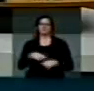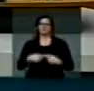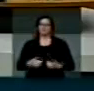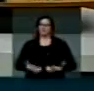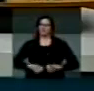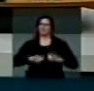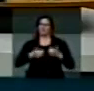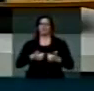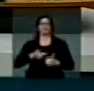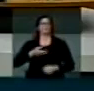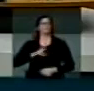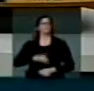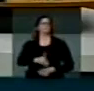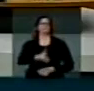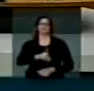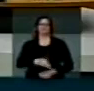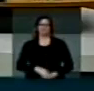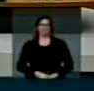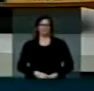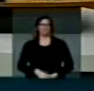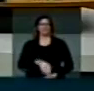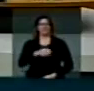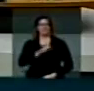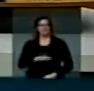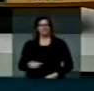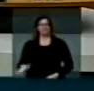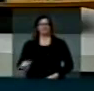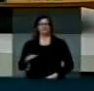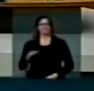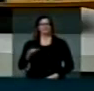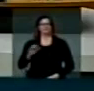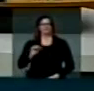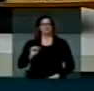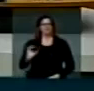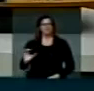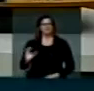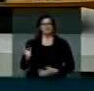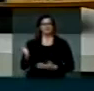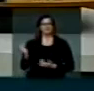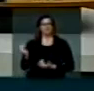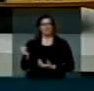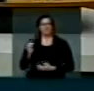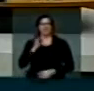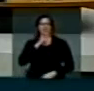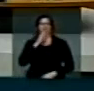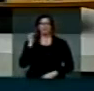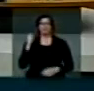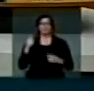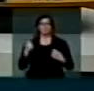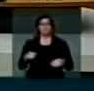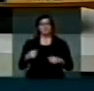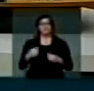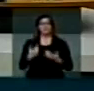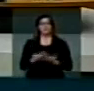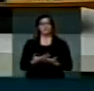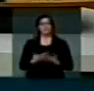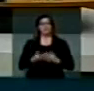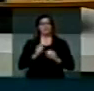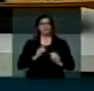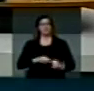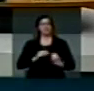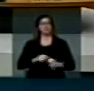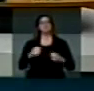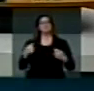e de que as crianças, adolescentes, jovens e adultos que precisarem de educação possam receber a